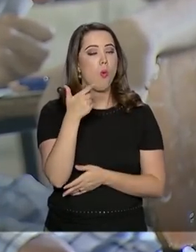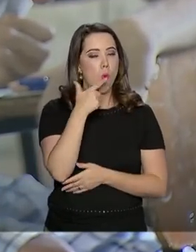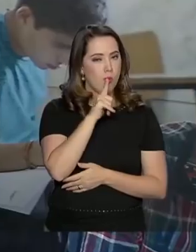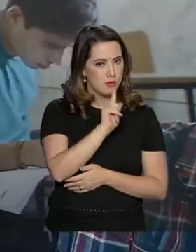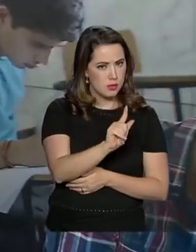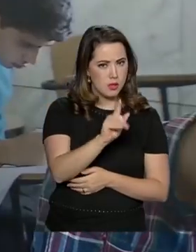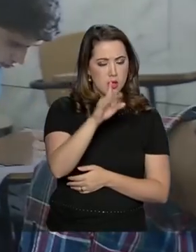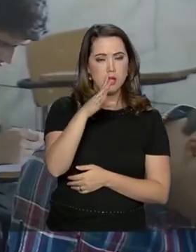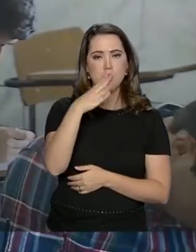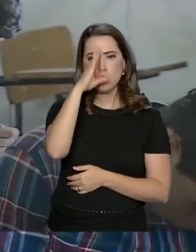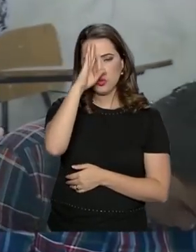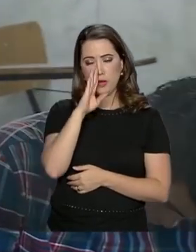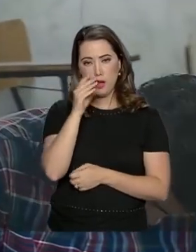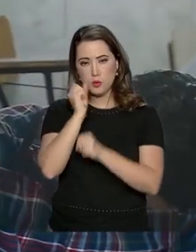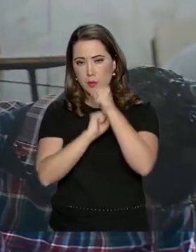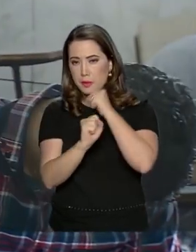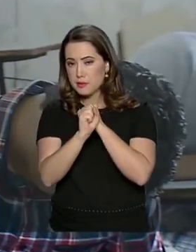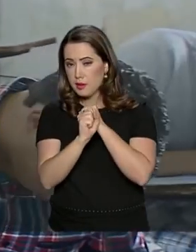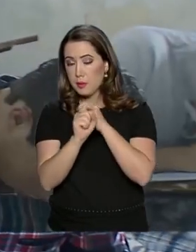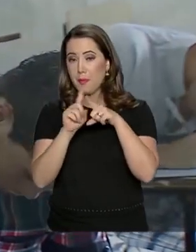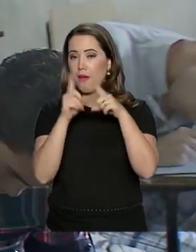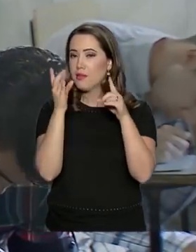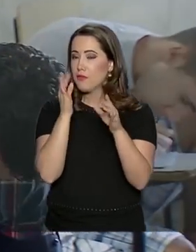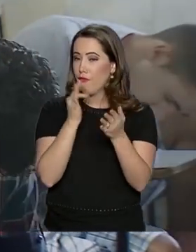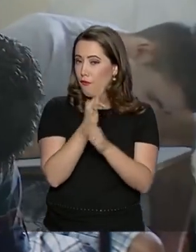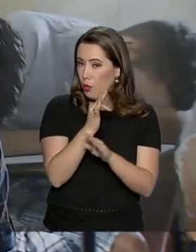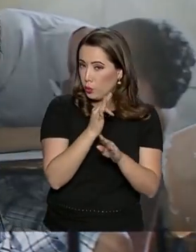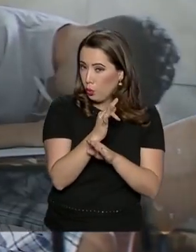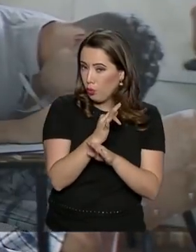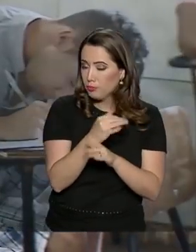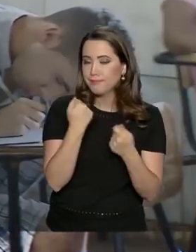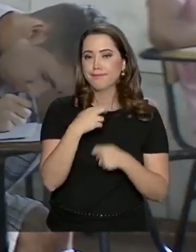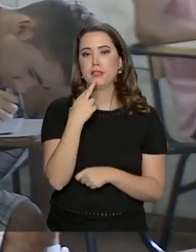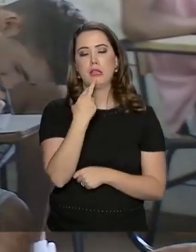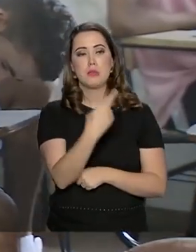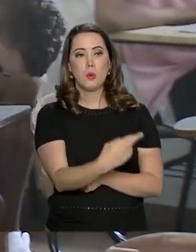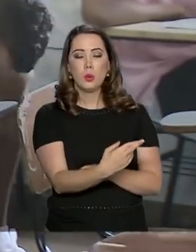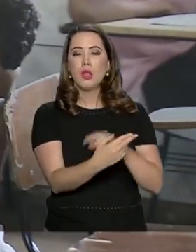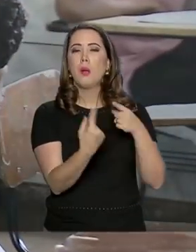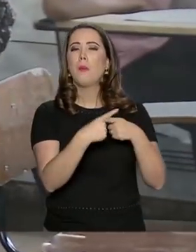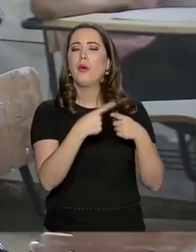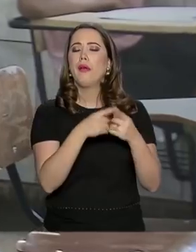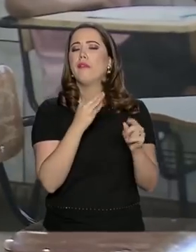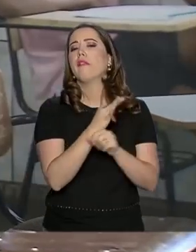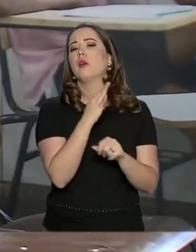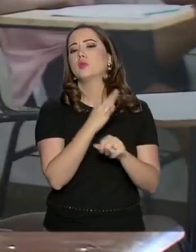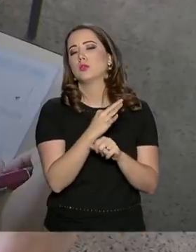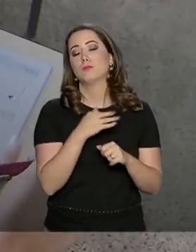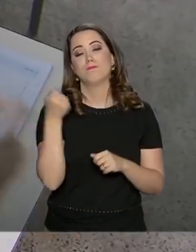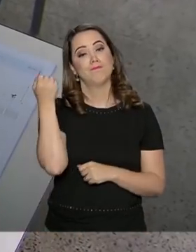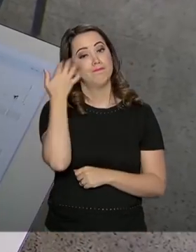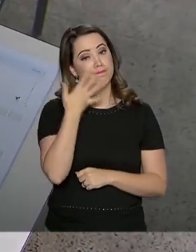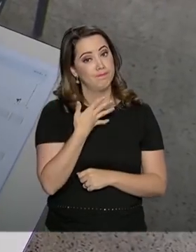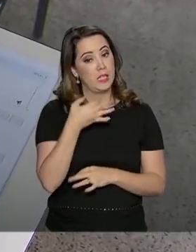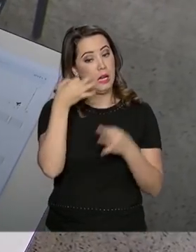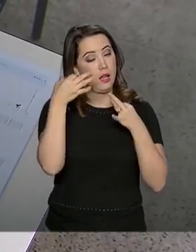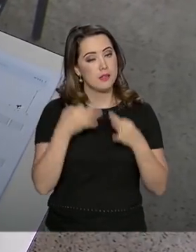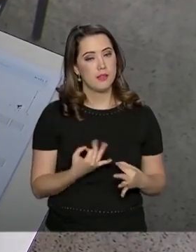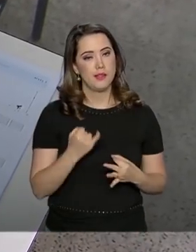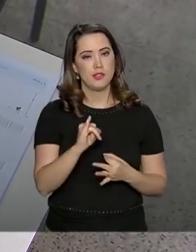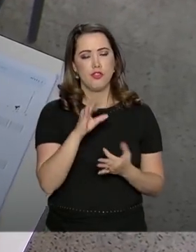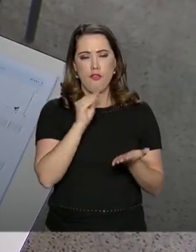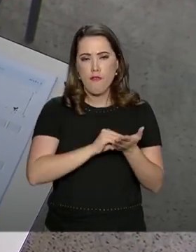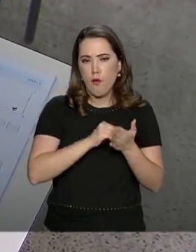ano passado, mas faltou a prova, vai ter que se justificar e enviar documentos que expliquem o motivo. Se não entregar os